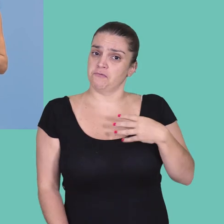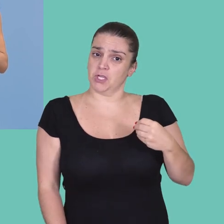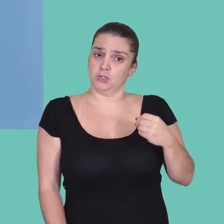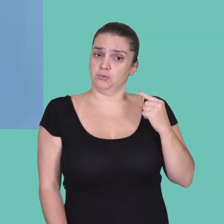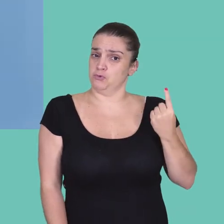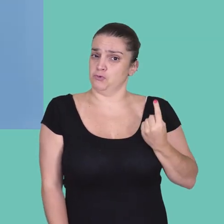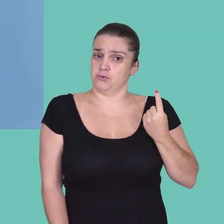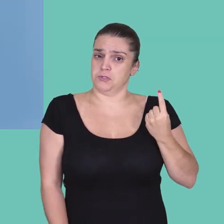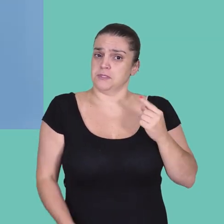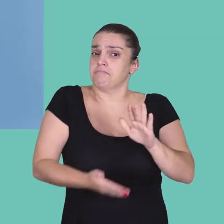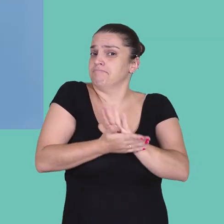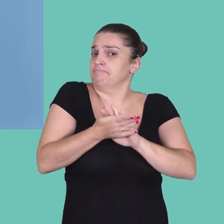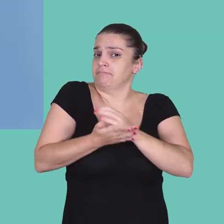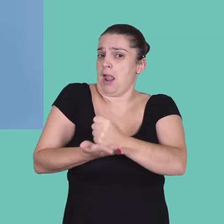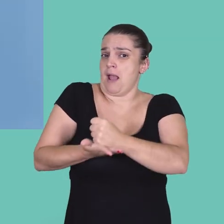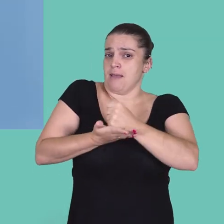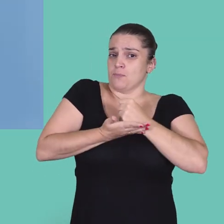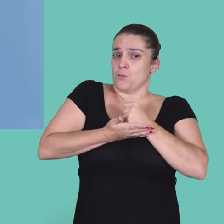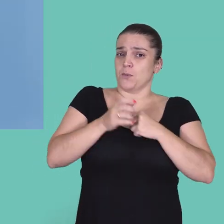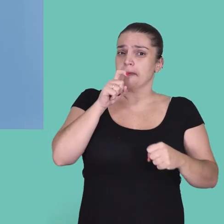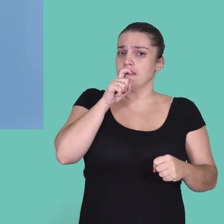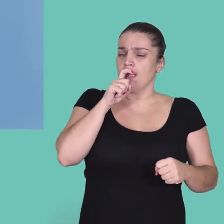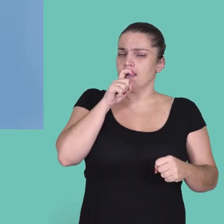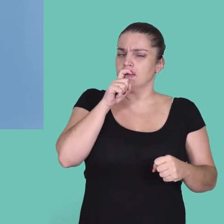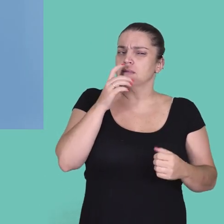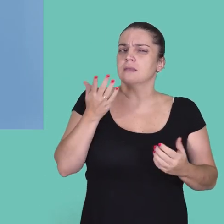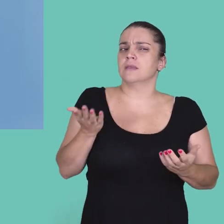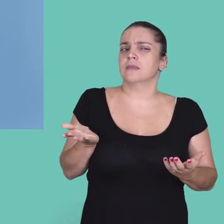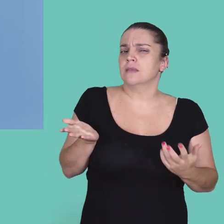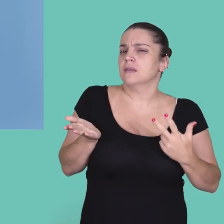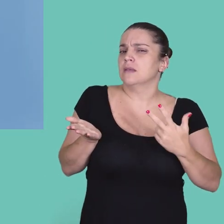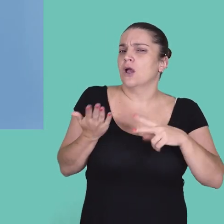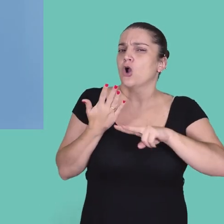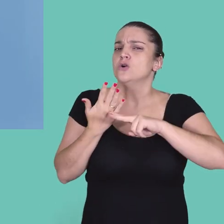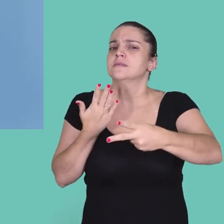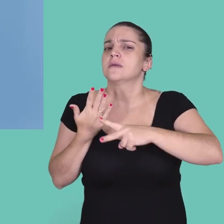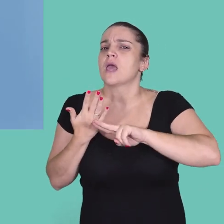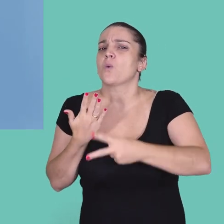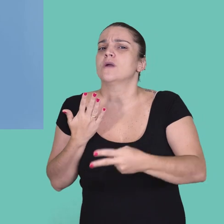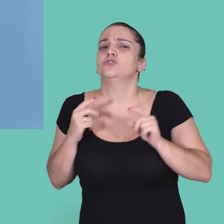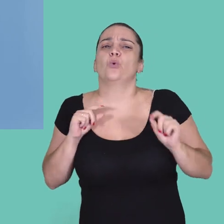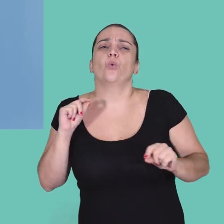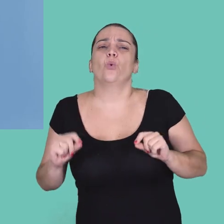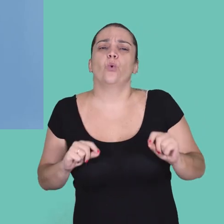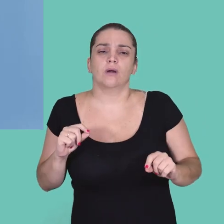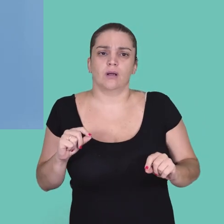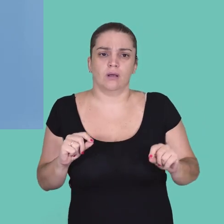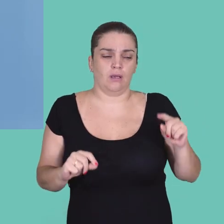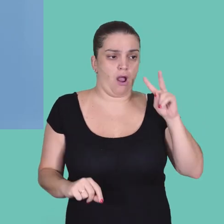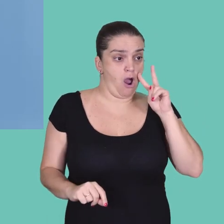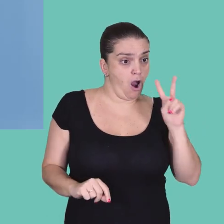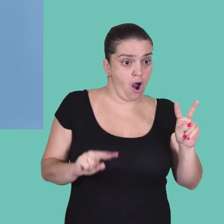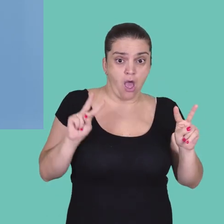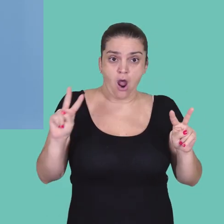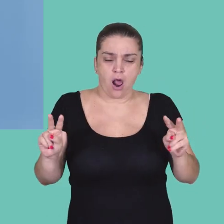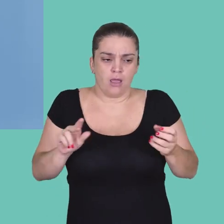dos filhos sozinhas, sem ajuda dos pais. E qual é a consequência disso? A consequência disso é que, quando tu